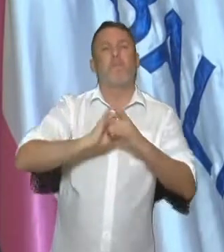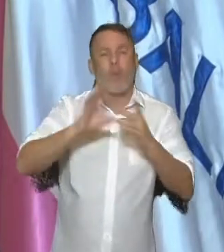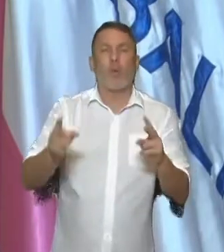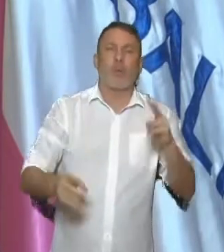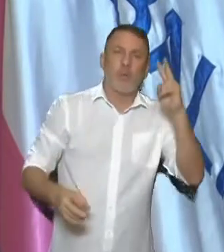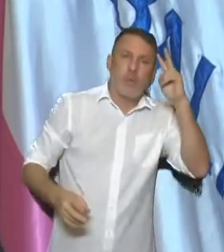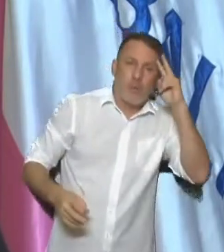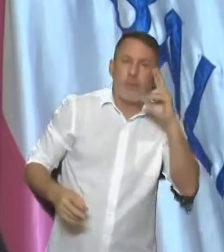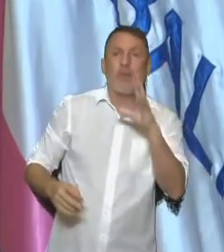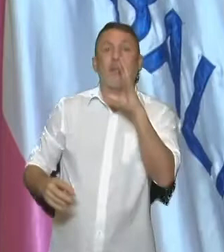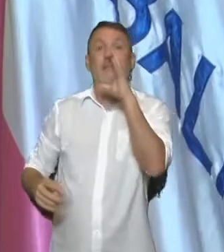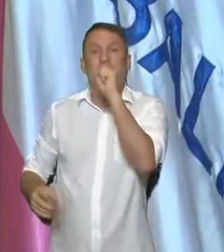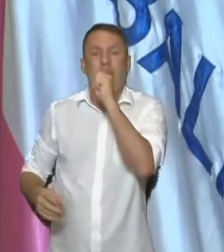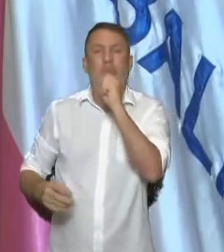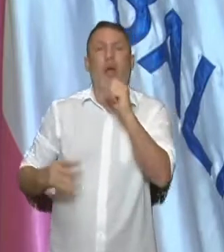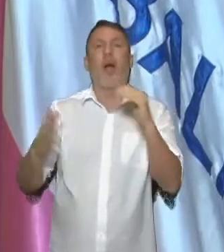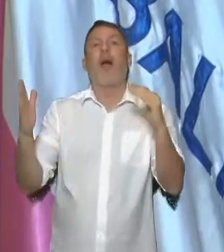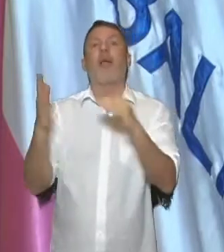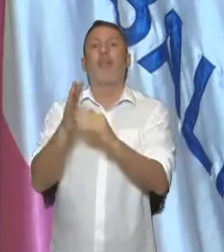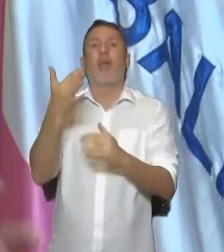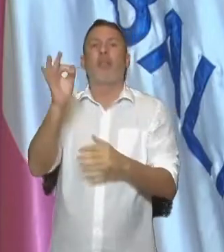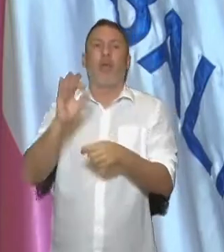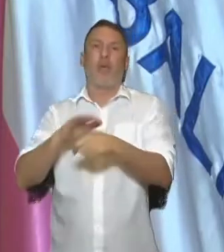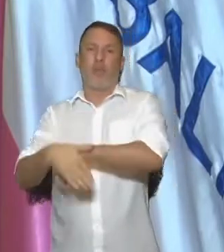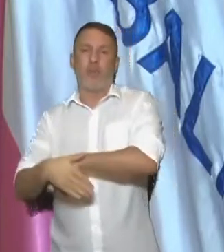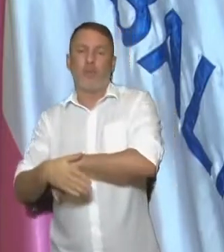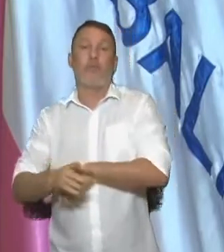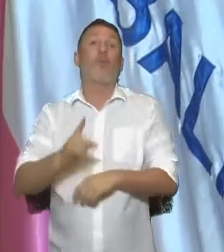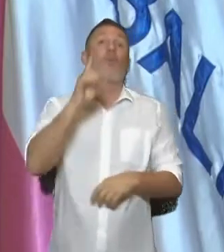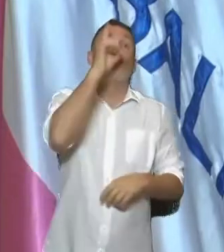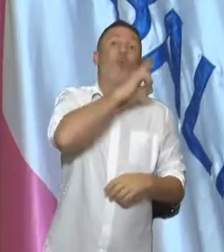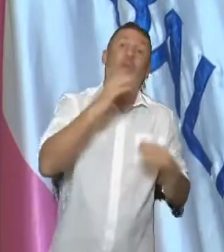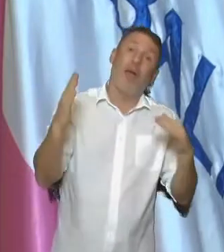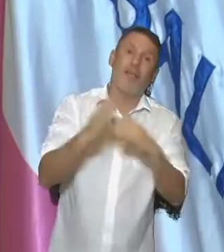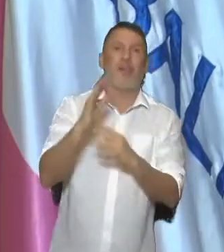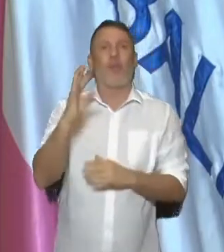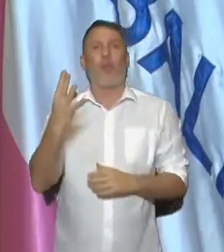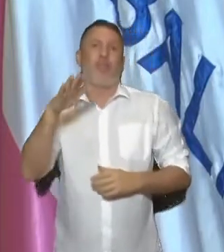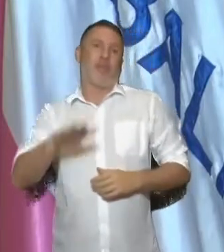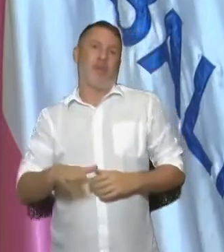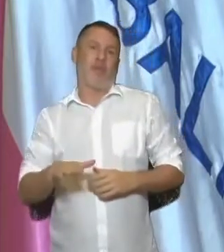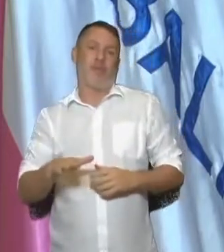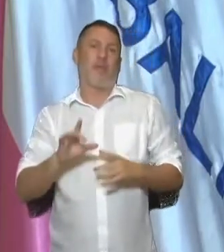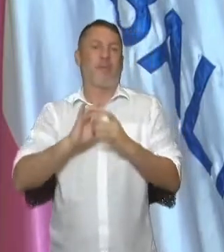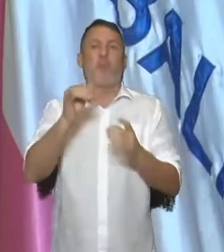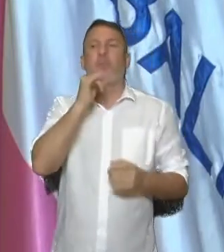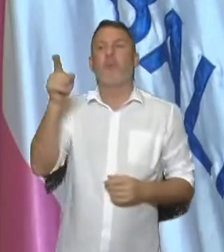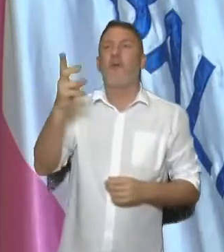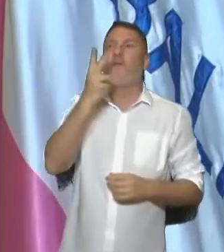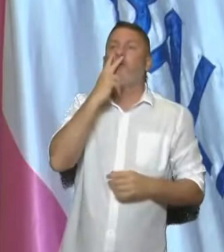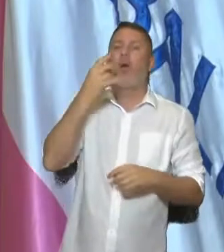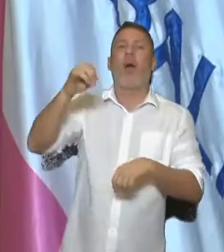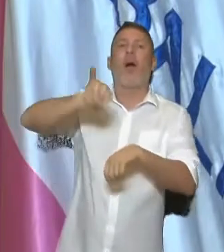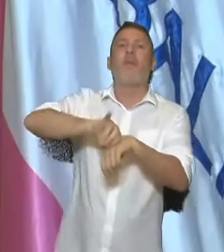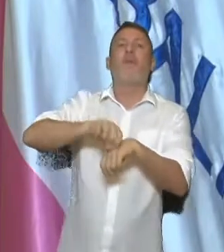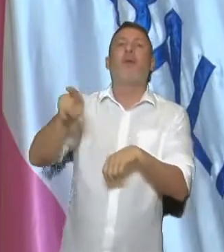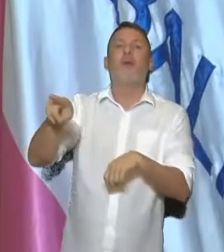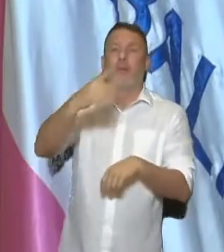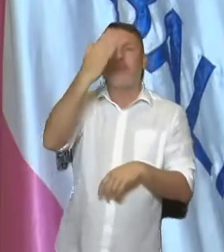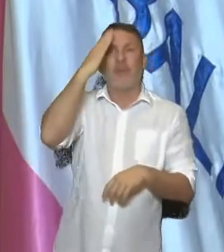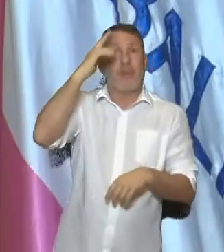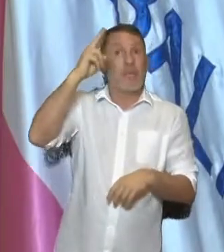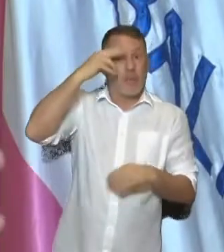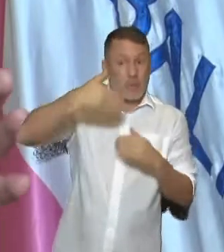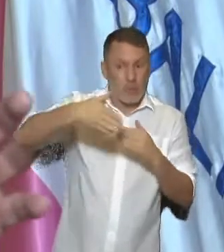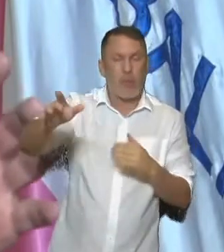noite, domingo até as 4 horas da tarde. Então, também tem uma mudança. Então, a cidade de Vitória, a capital do estado, passa a partir